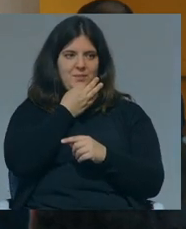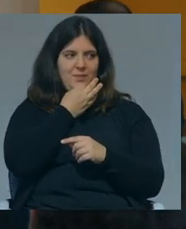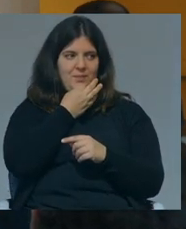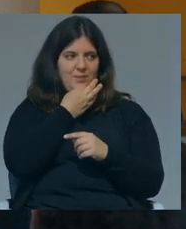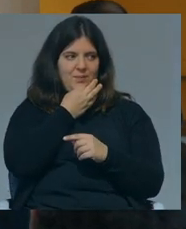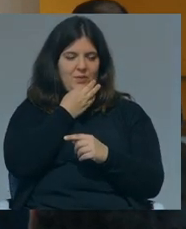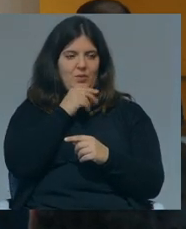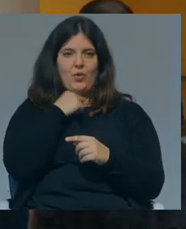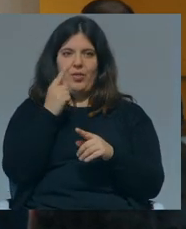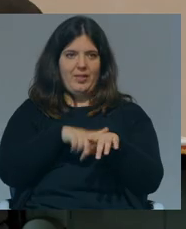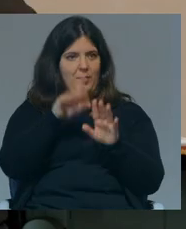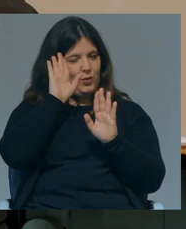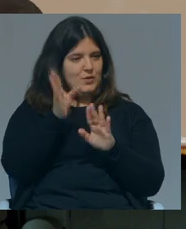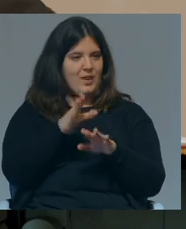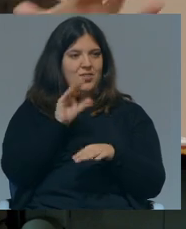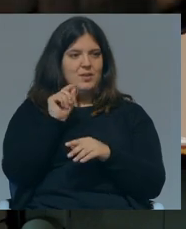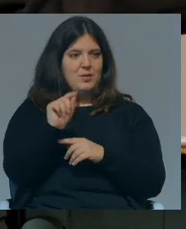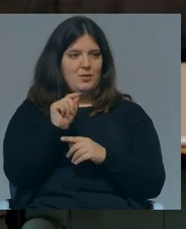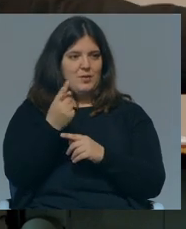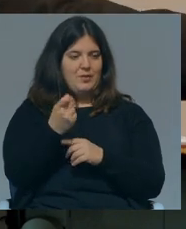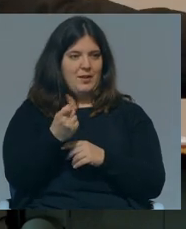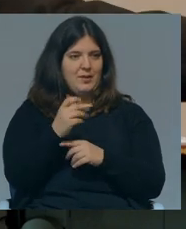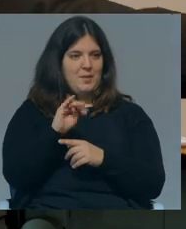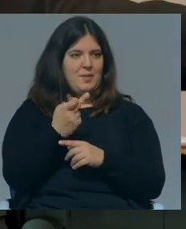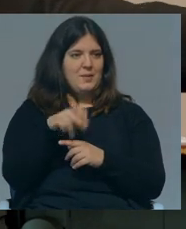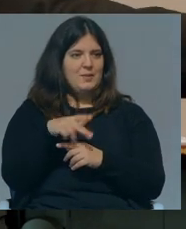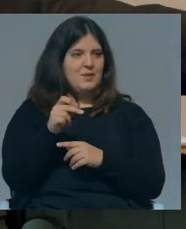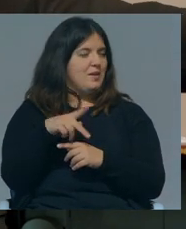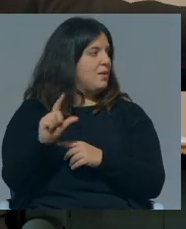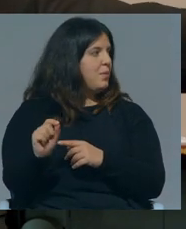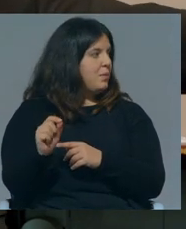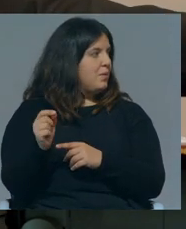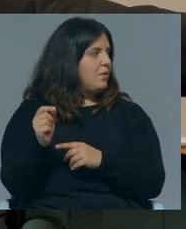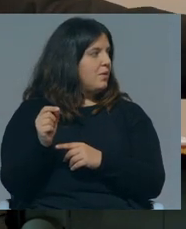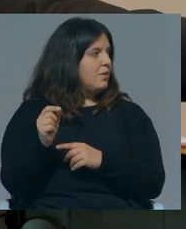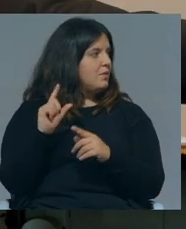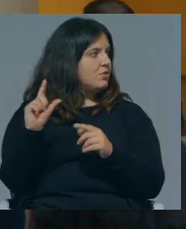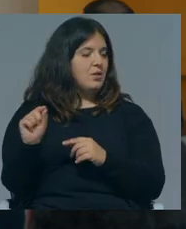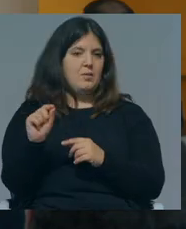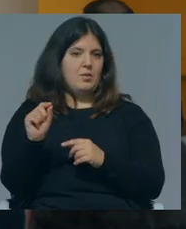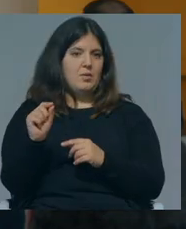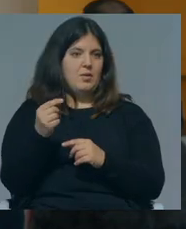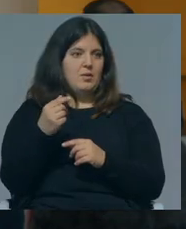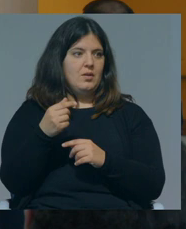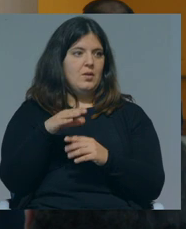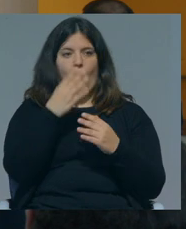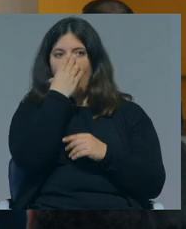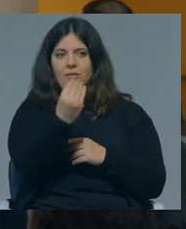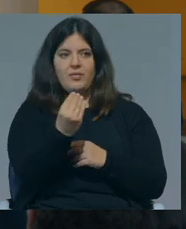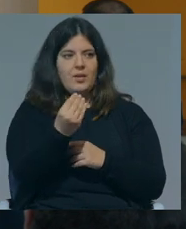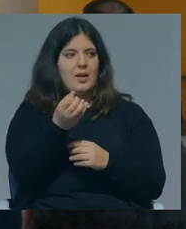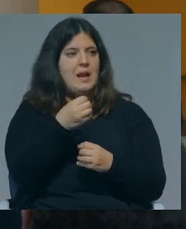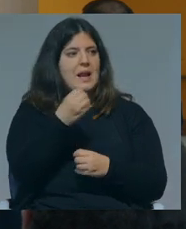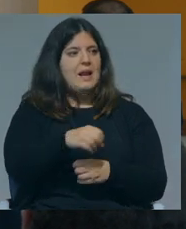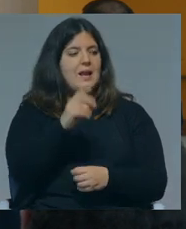que não dá tempo, faltam 10 minutos para a Susana. desculpa. Não é, Susana? Tens que ir embora. Tenho um alfa. Ninguém perdoa